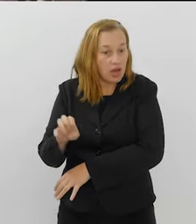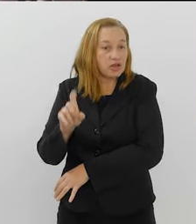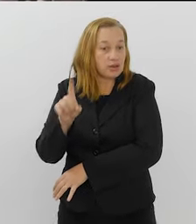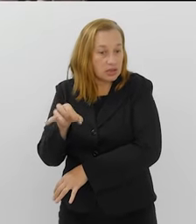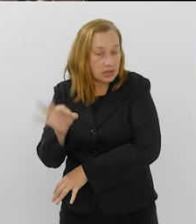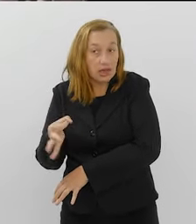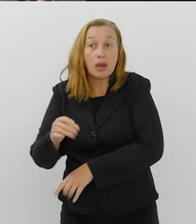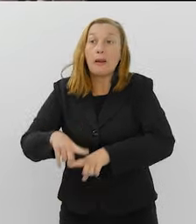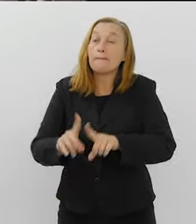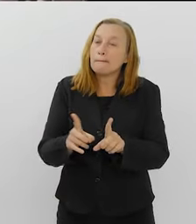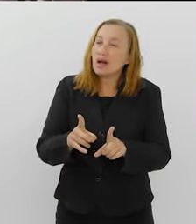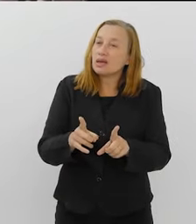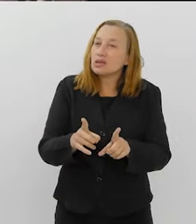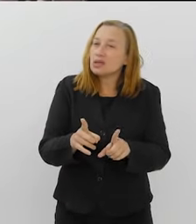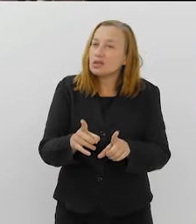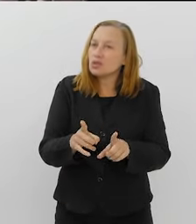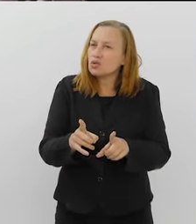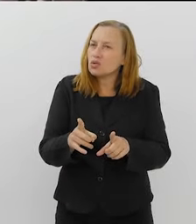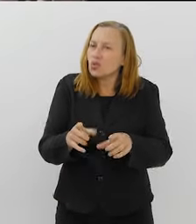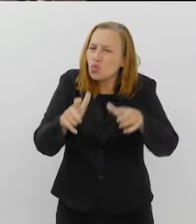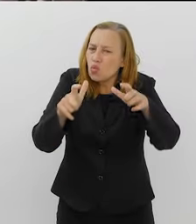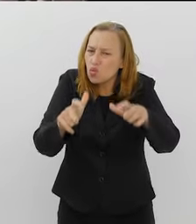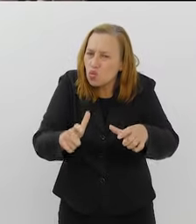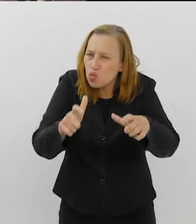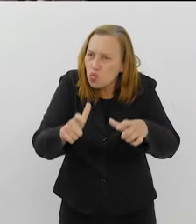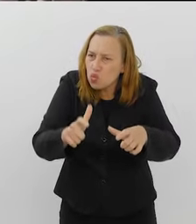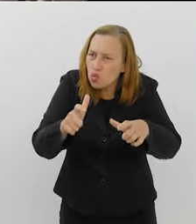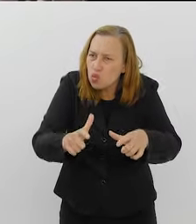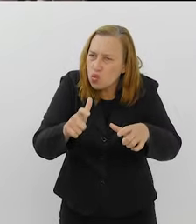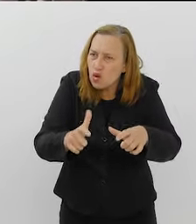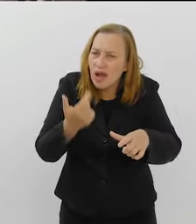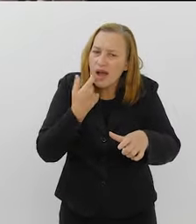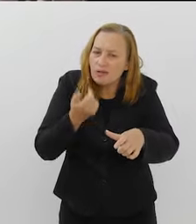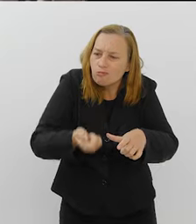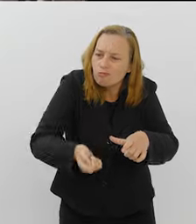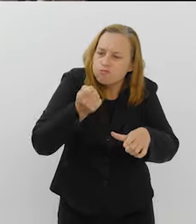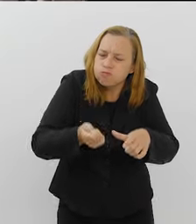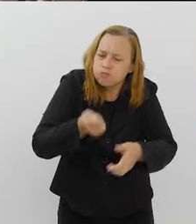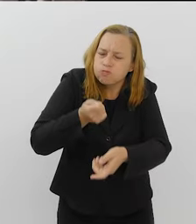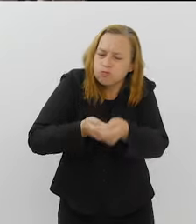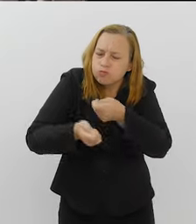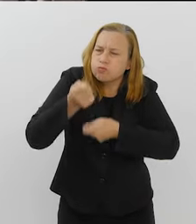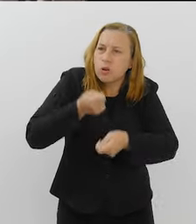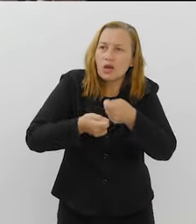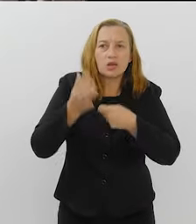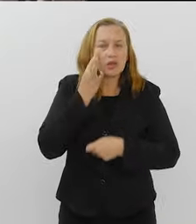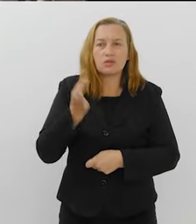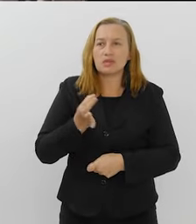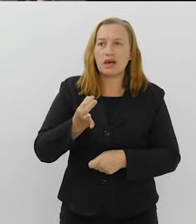Mas, precisamente, o ponto dele de captura a gente não sabe dizer.